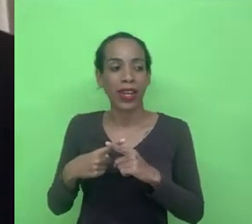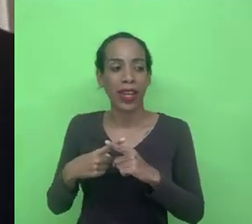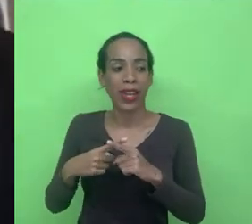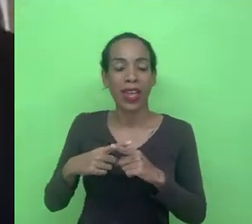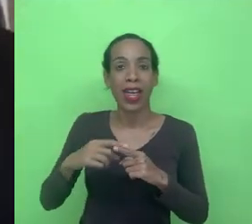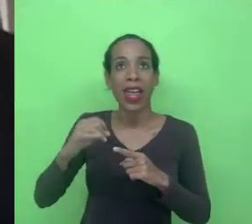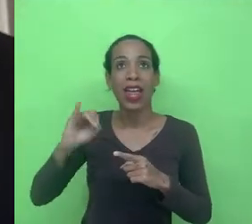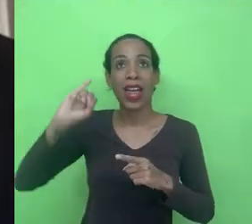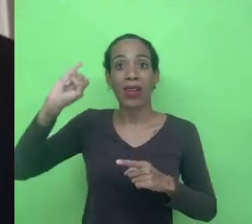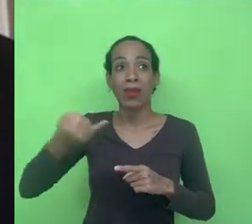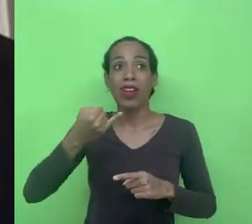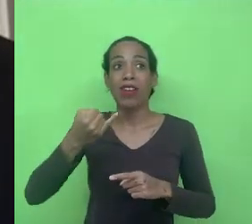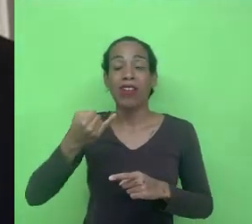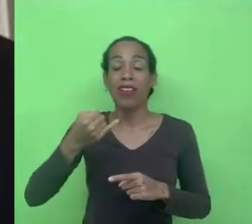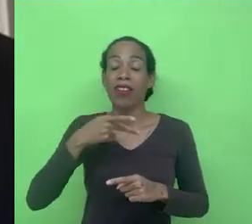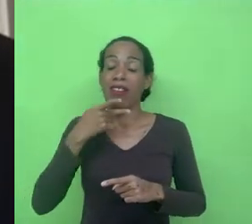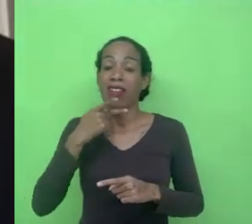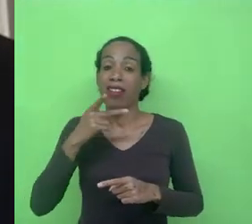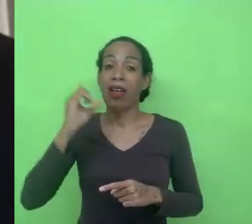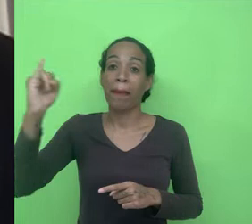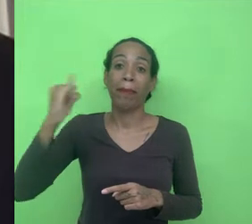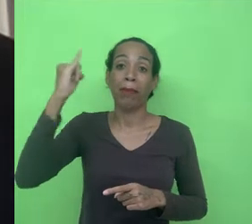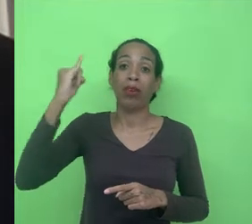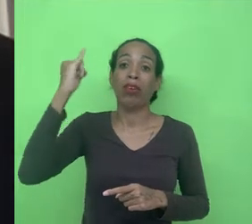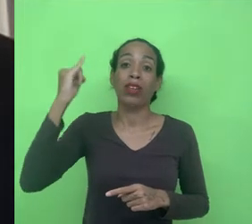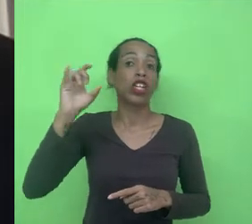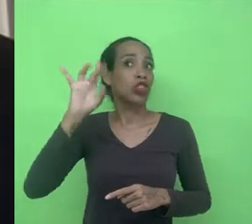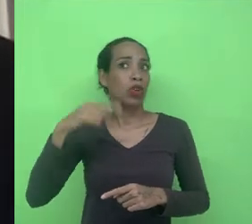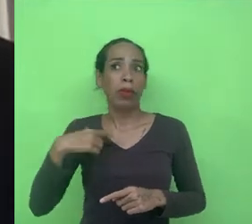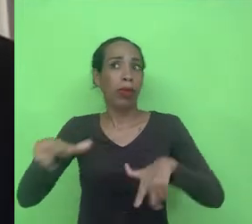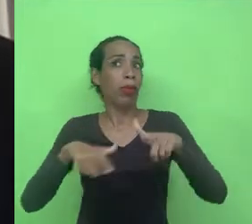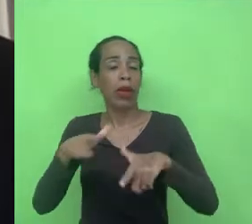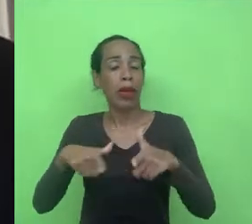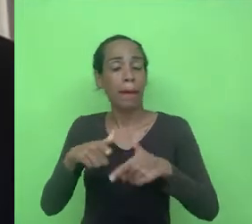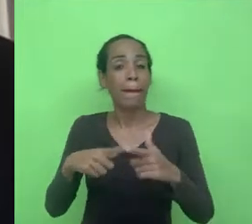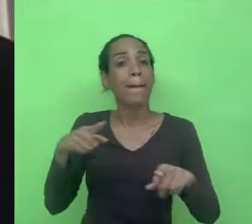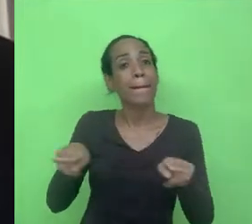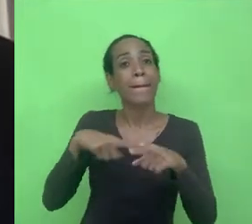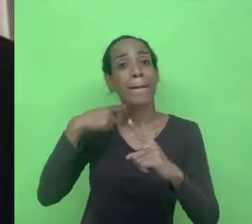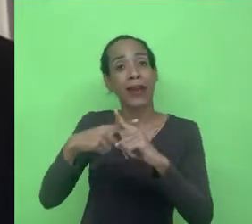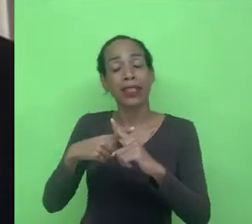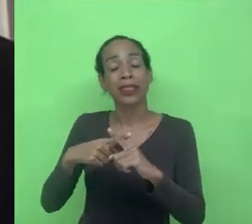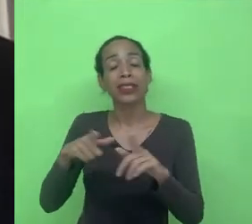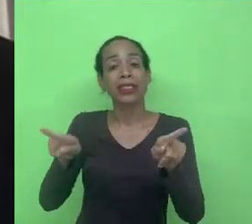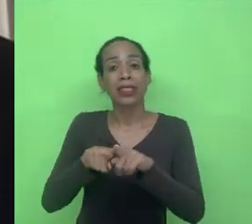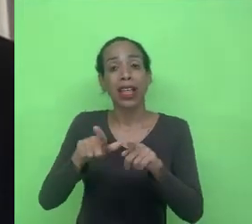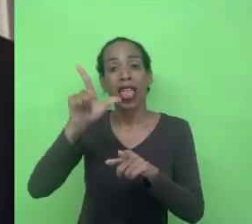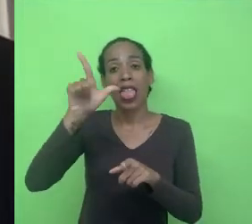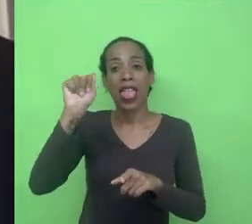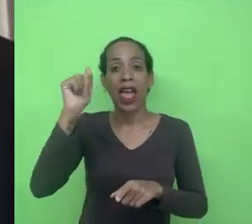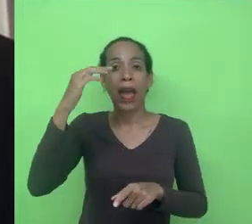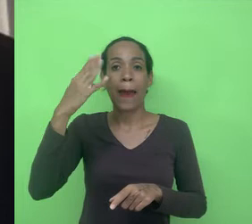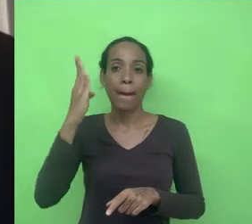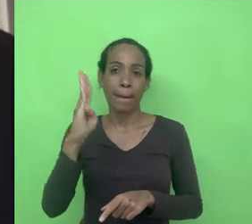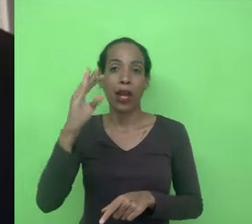eu falar da principal referência não só do meu trabalho, como também do LAB 404, que é o grupo de pesquisa que eu faço